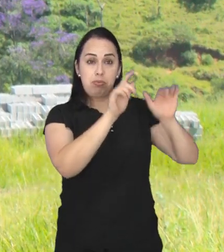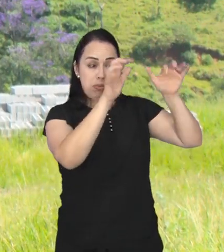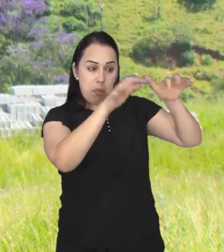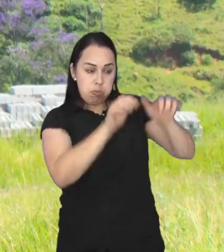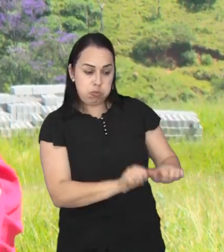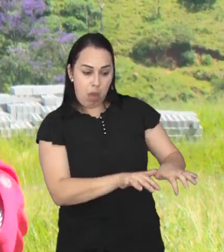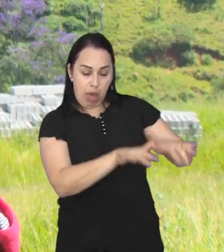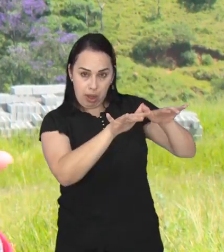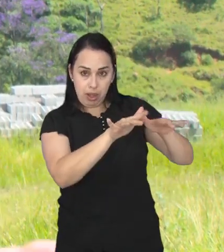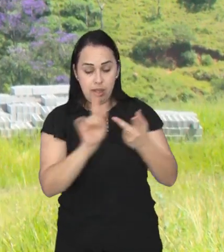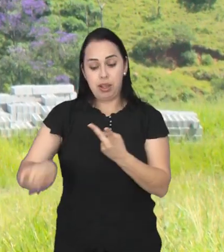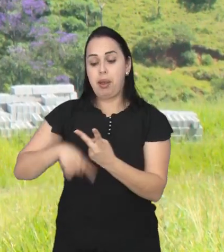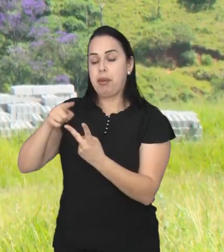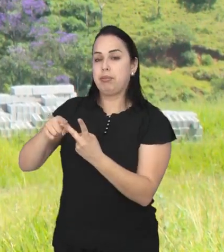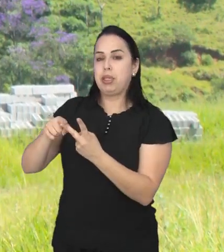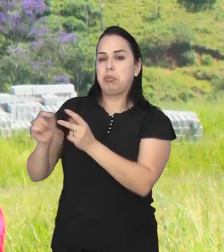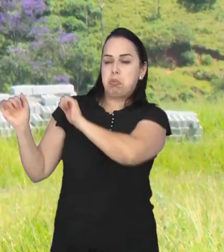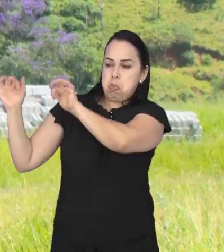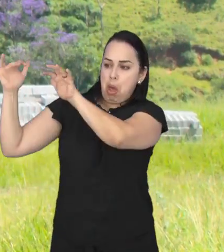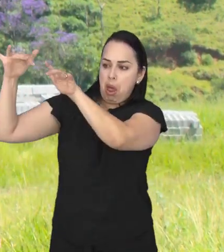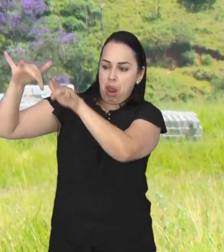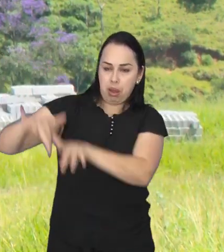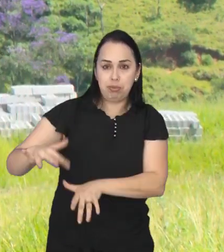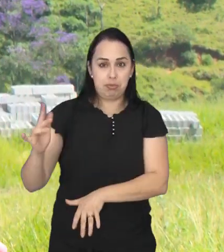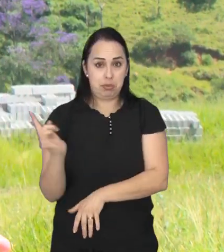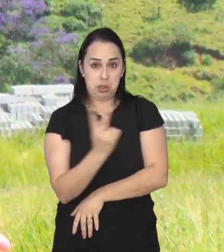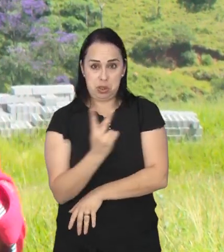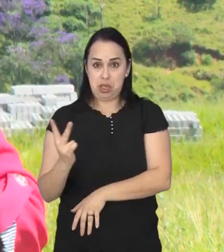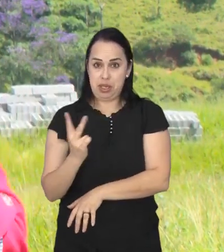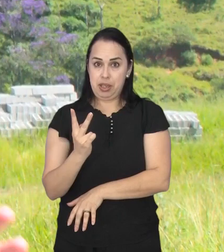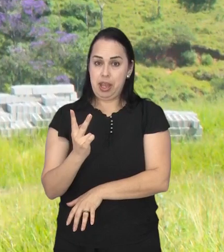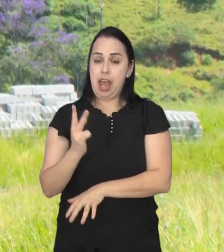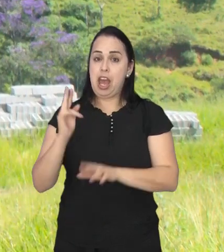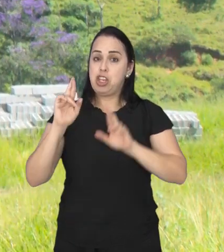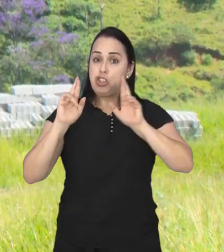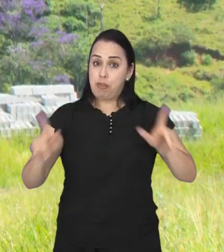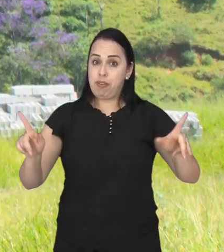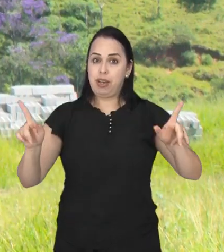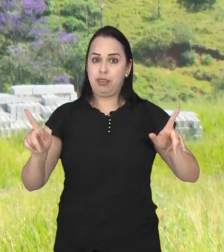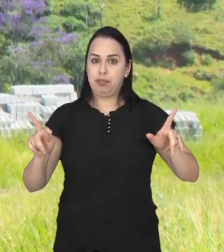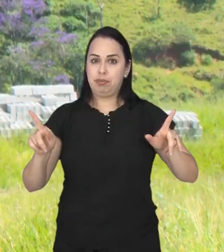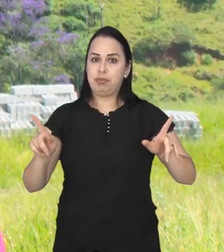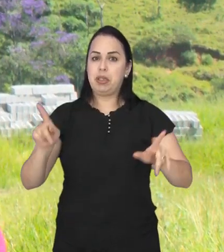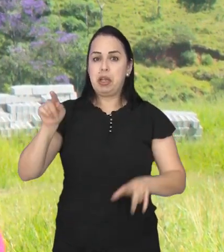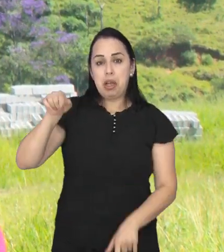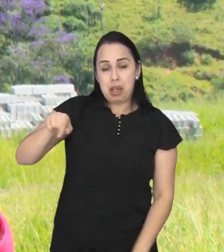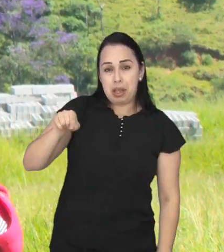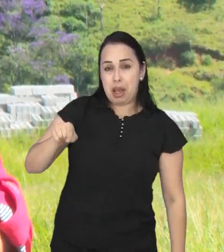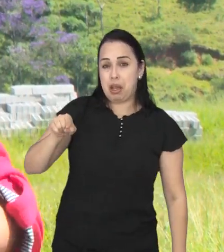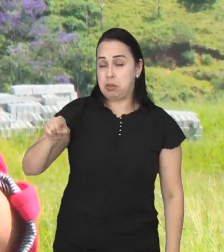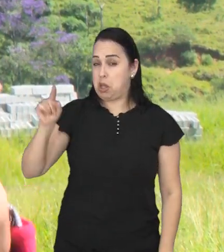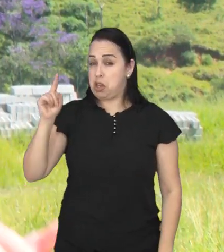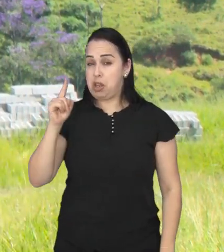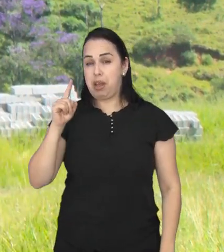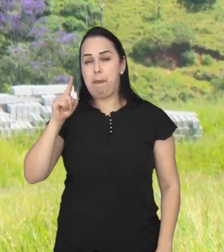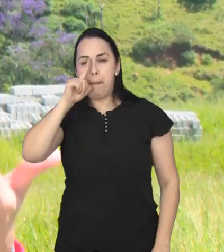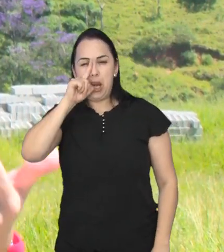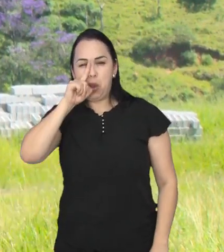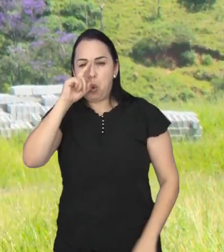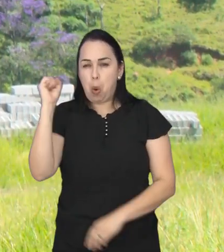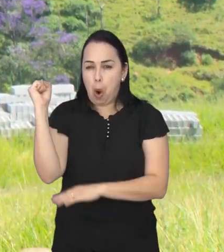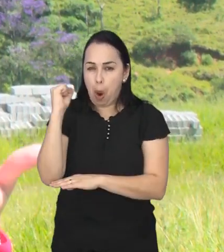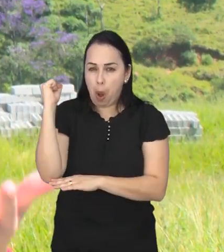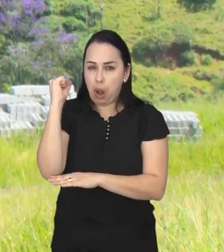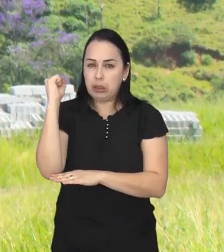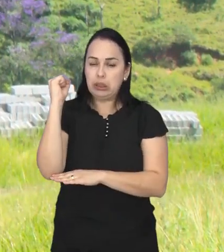alagamentos e escorregamentos. E aí eles são classificados em diferentes níveis, aqueles que oferecem um risco muito alto,